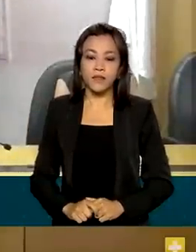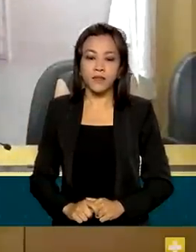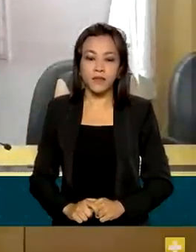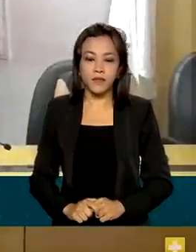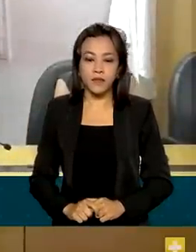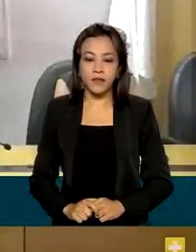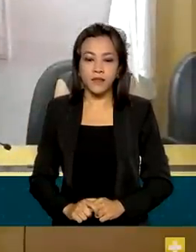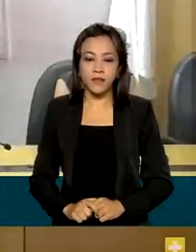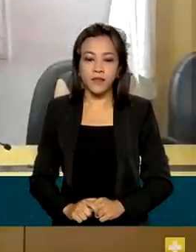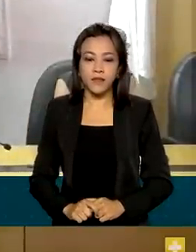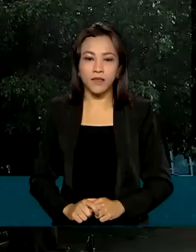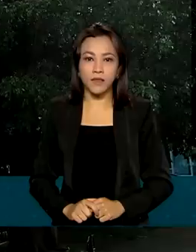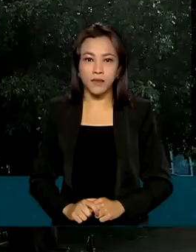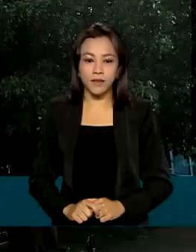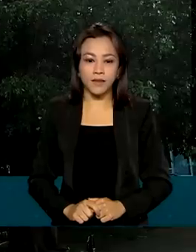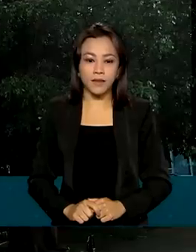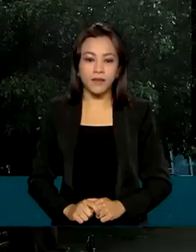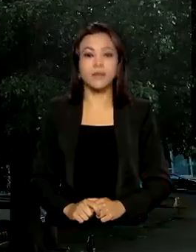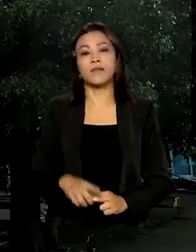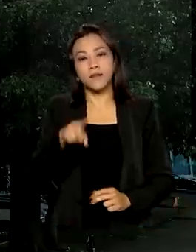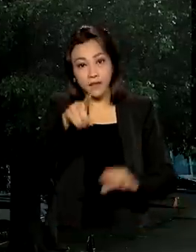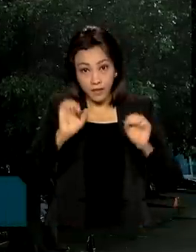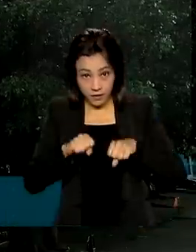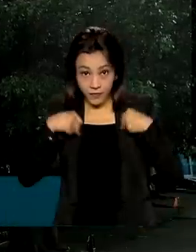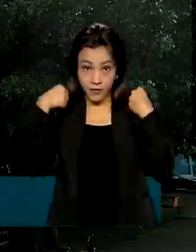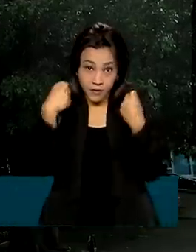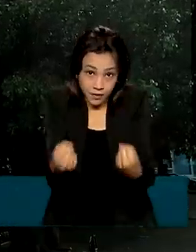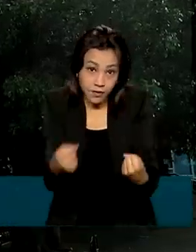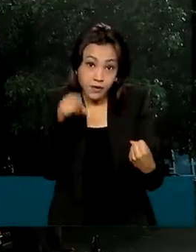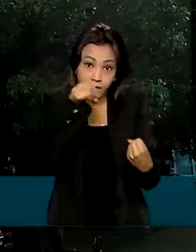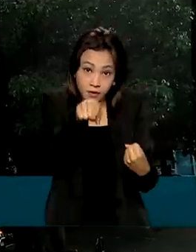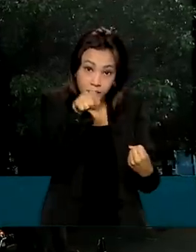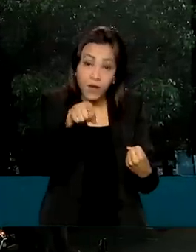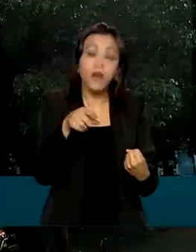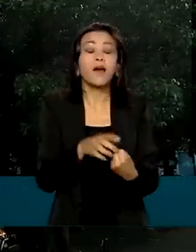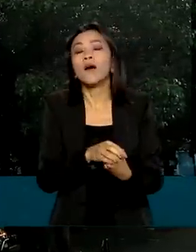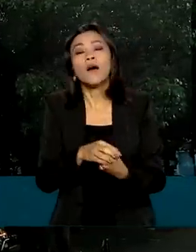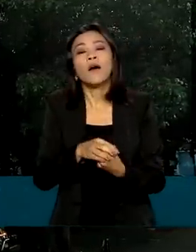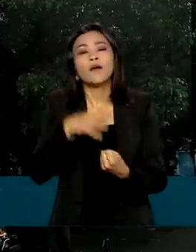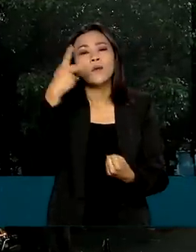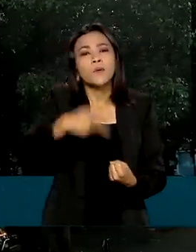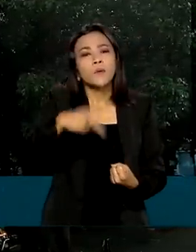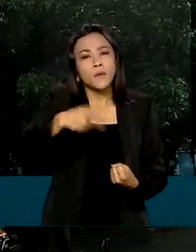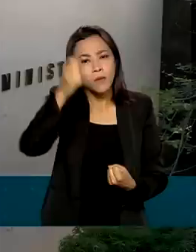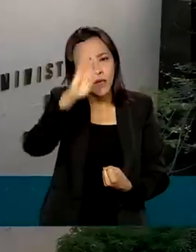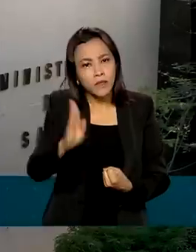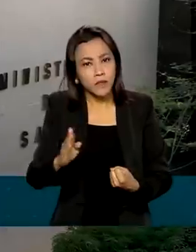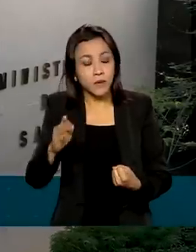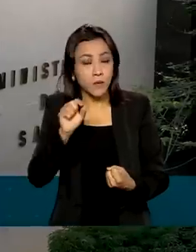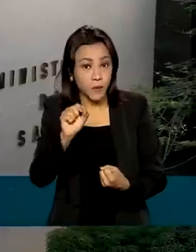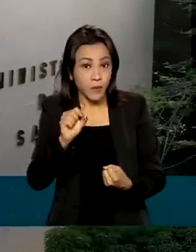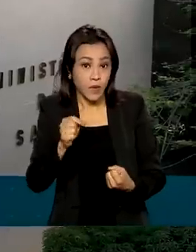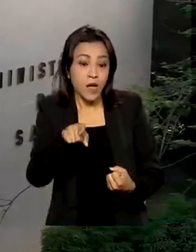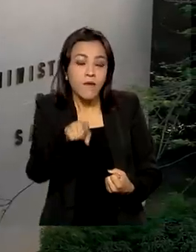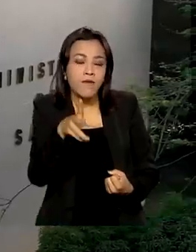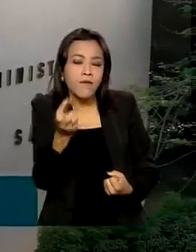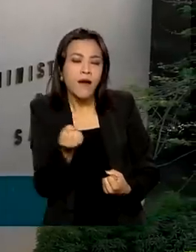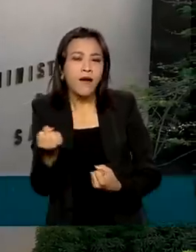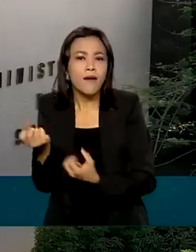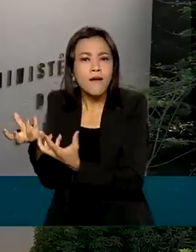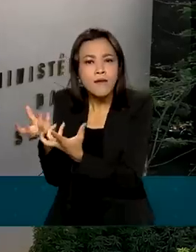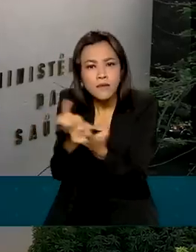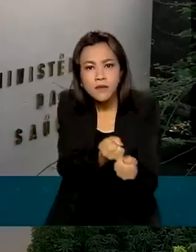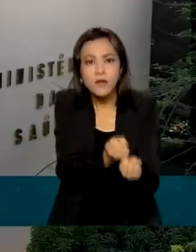saúde do povo brasileiro. E para reforçar o enfrentamento da doença no Brasil, o Ministério da Saúde anunciou que vai receber,